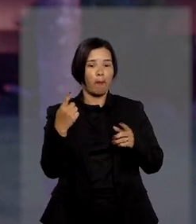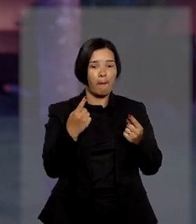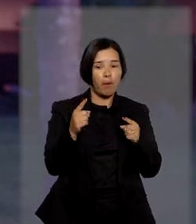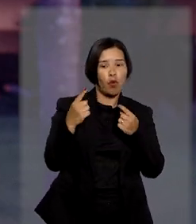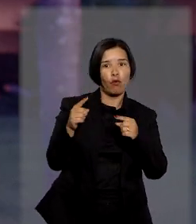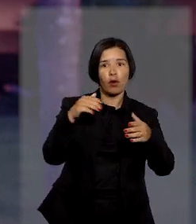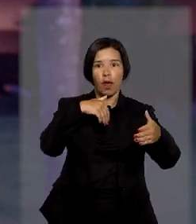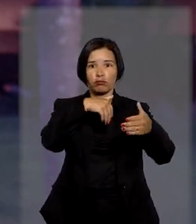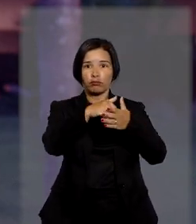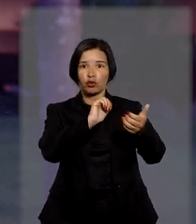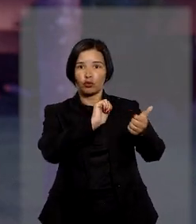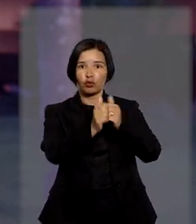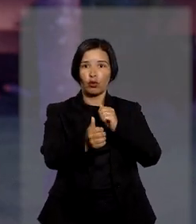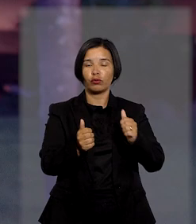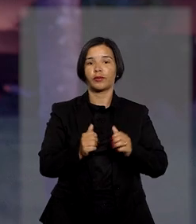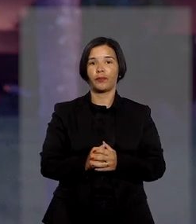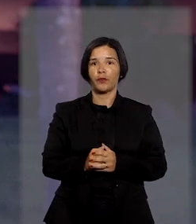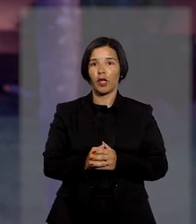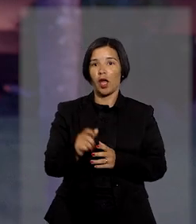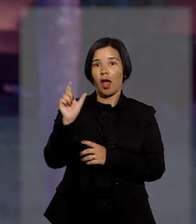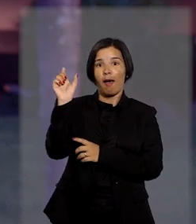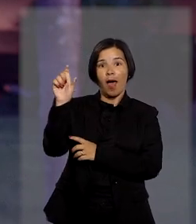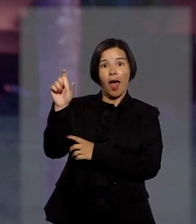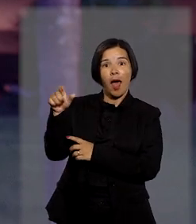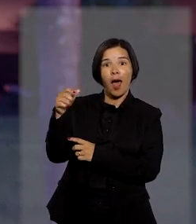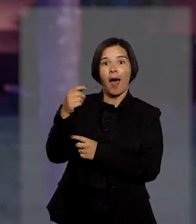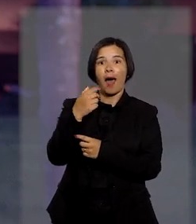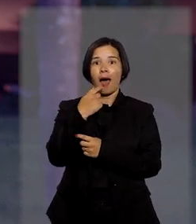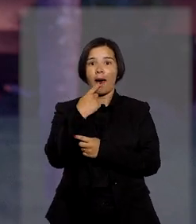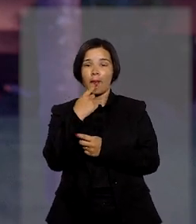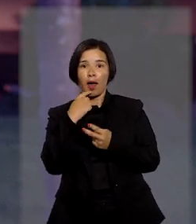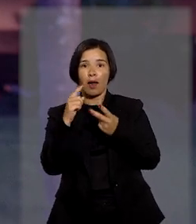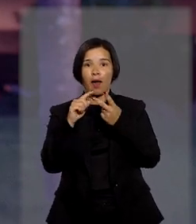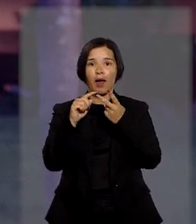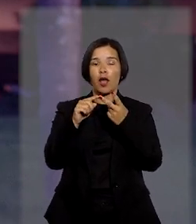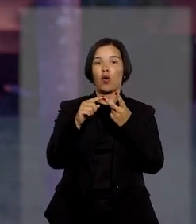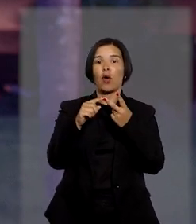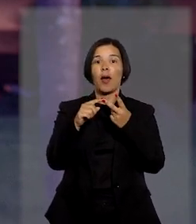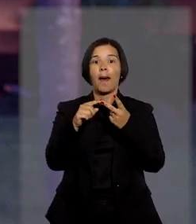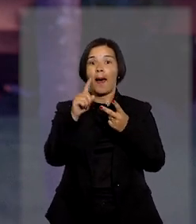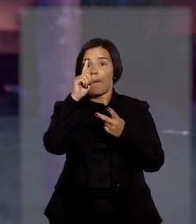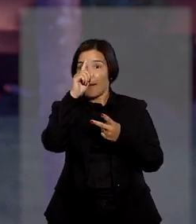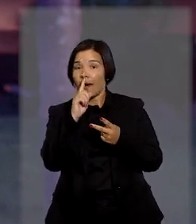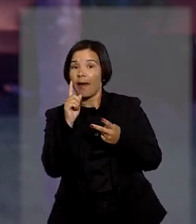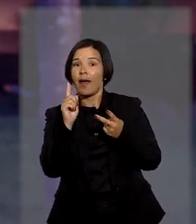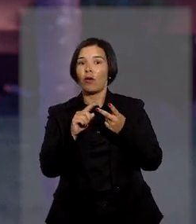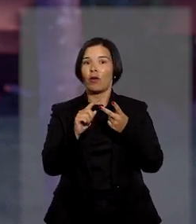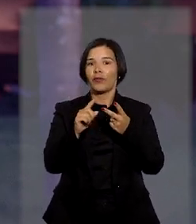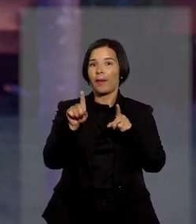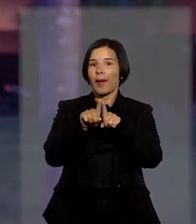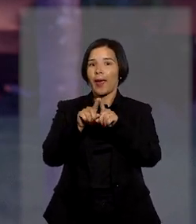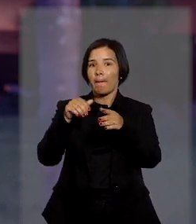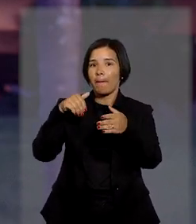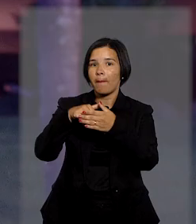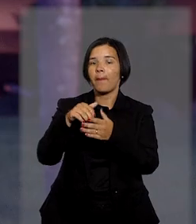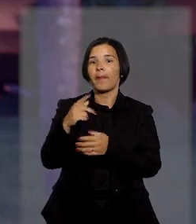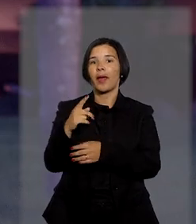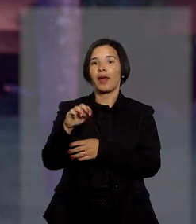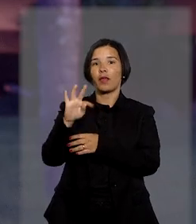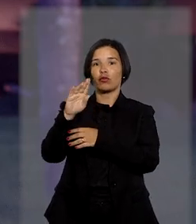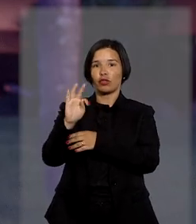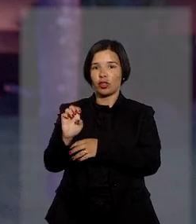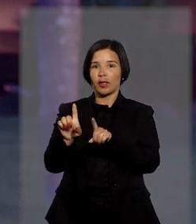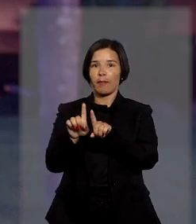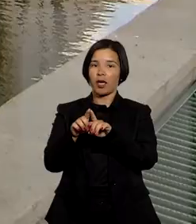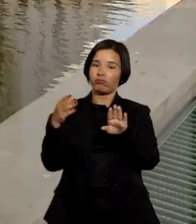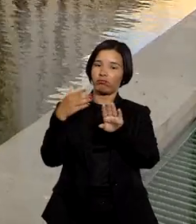ser provocados em jogos de futebol, como cartões amarelos ou pênaltis, por exemplo, e como os jogadores seriam pagos caso aceitassem